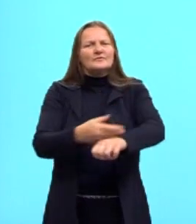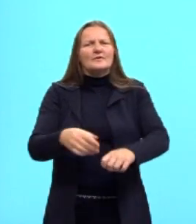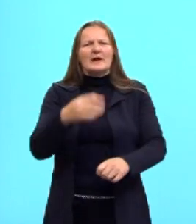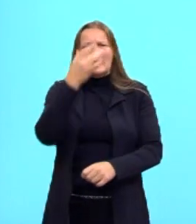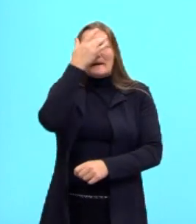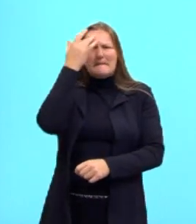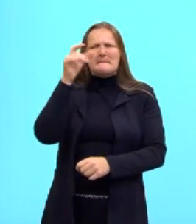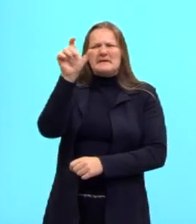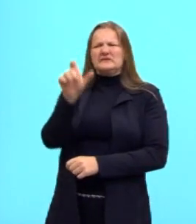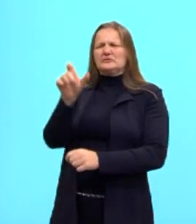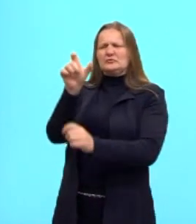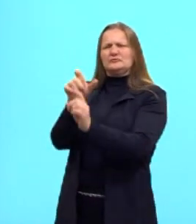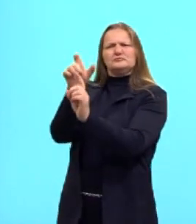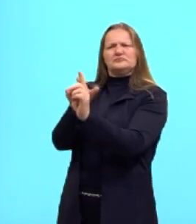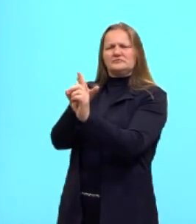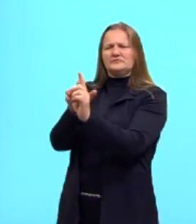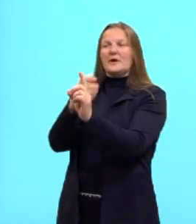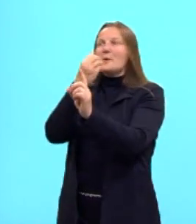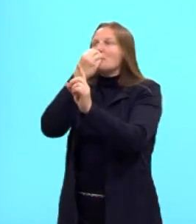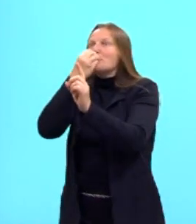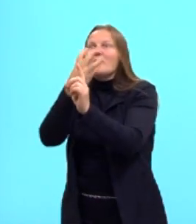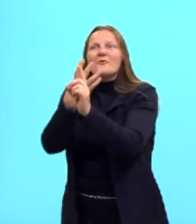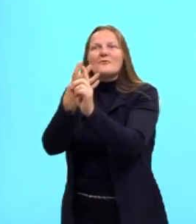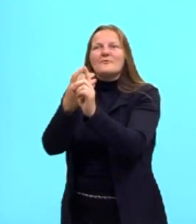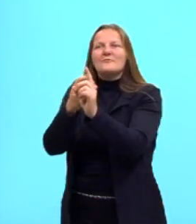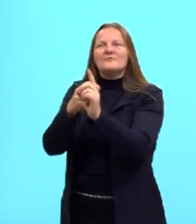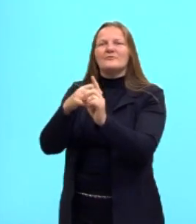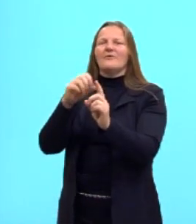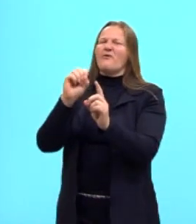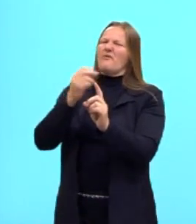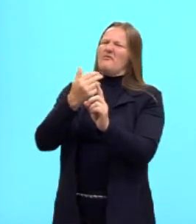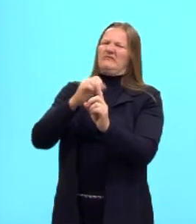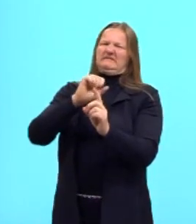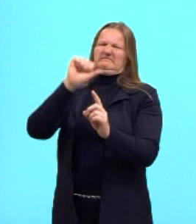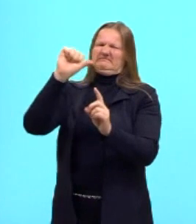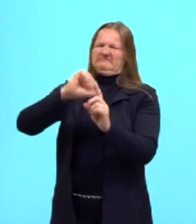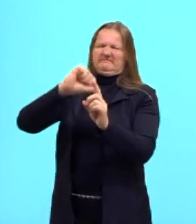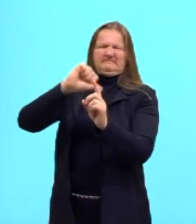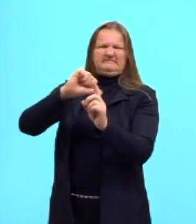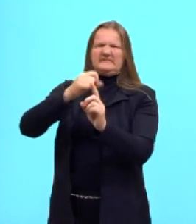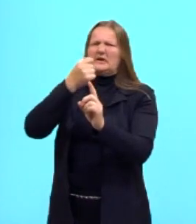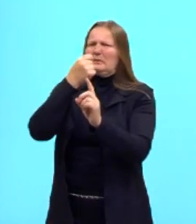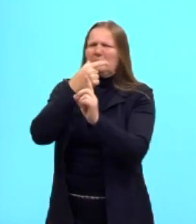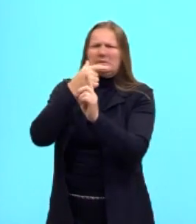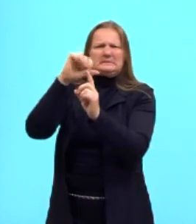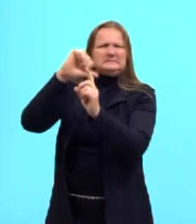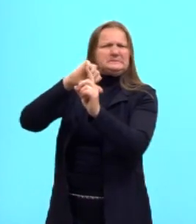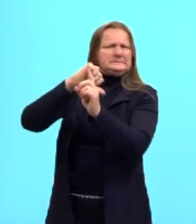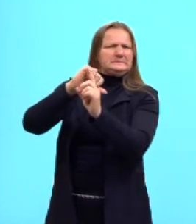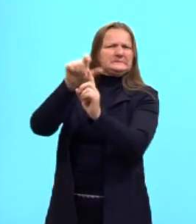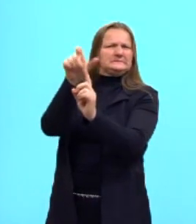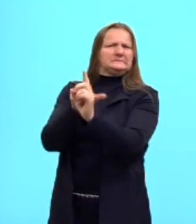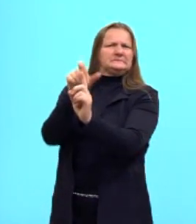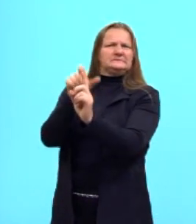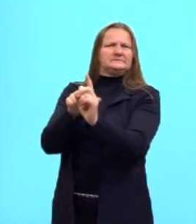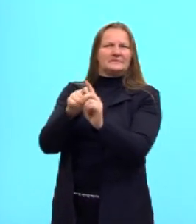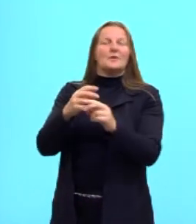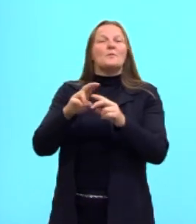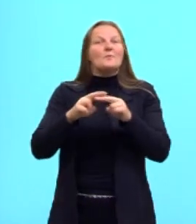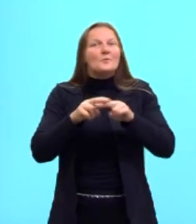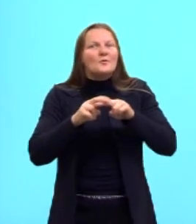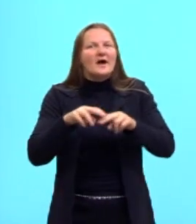pessoa está de bom ou de mau humor. Então,